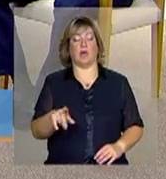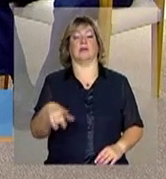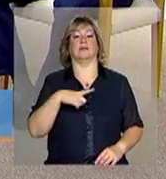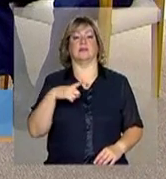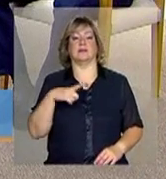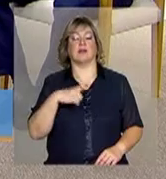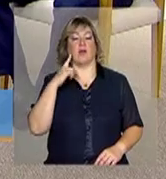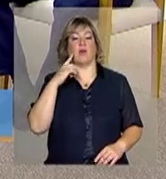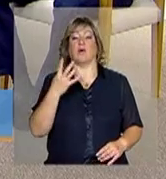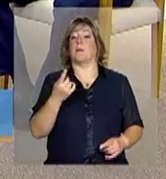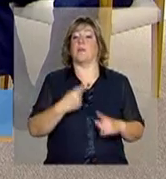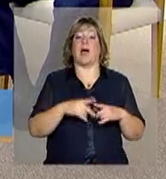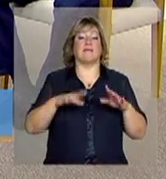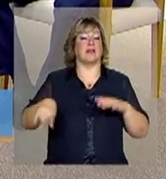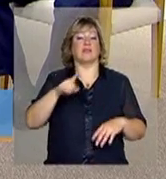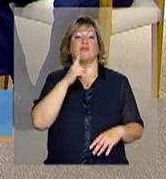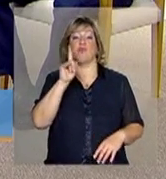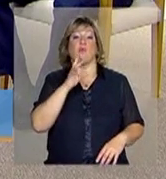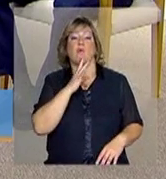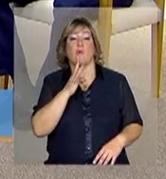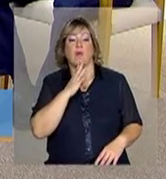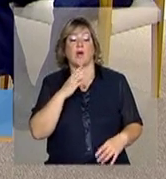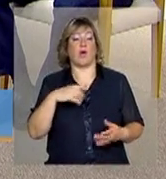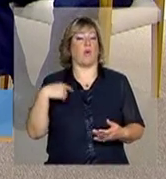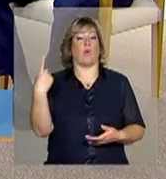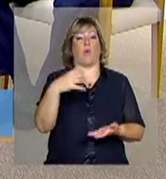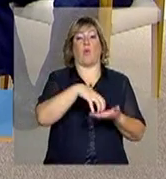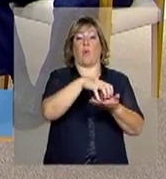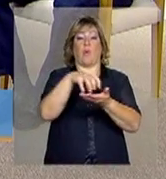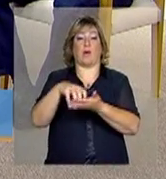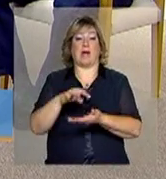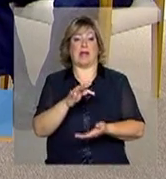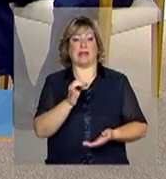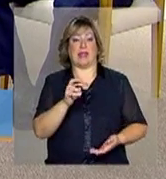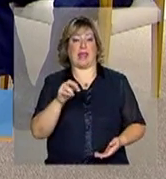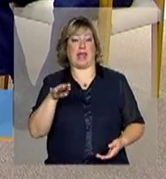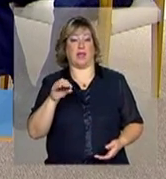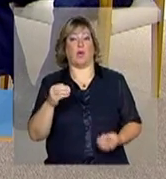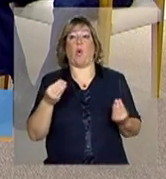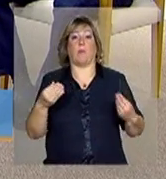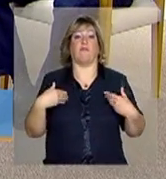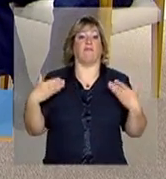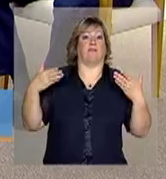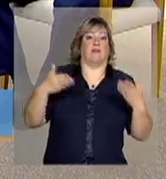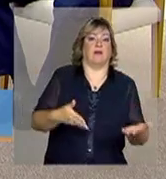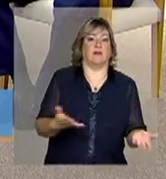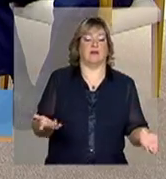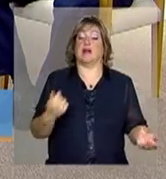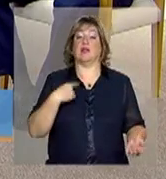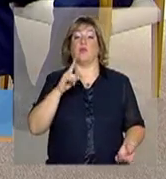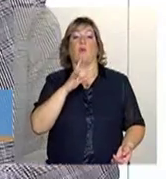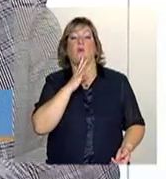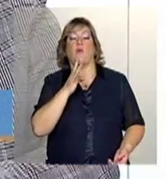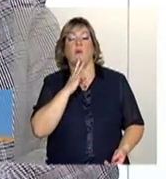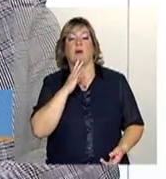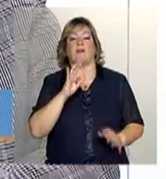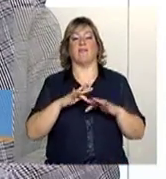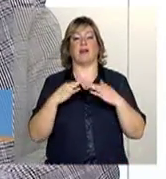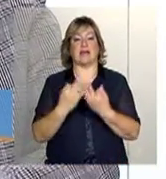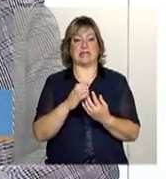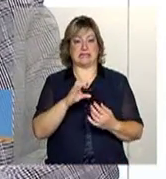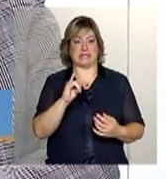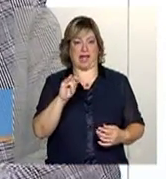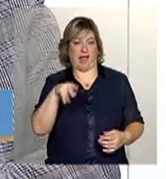desconhecimento, né, eu não conheço comunidade de terreiro, como é que eu vou abordar, eu não conheço família cigana, eles têm uma forma